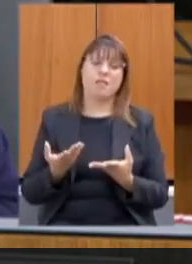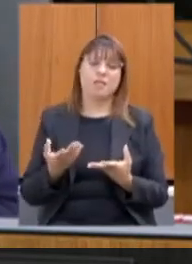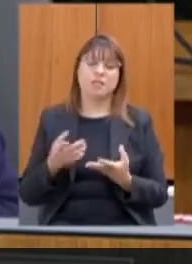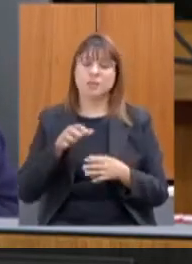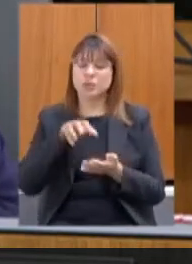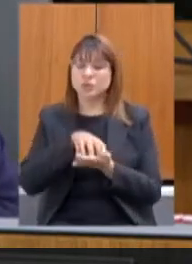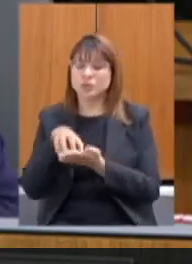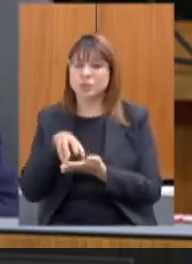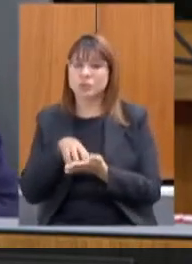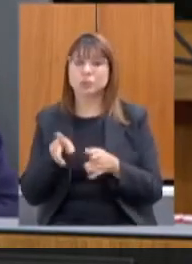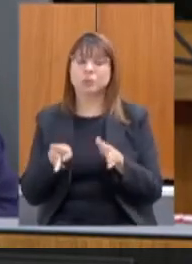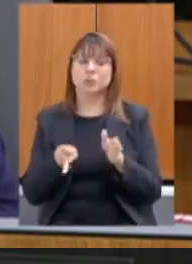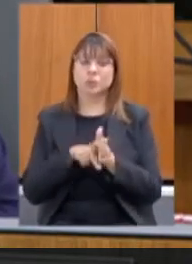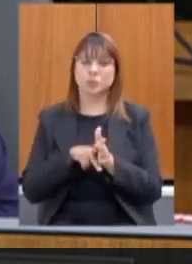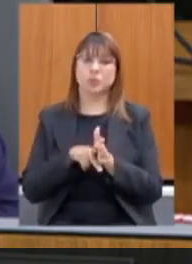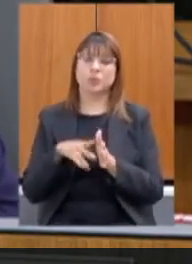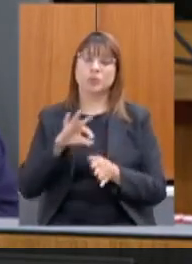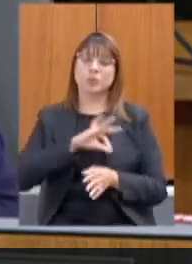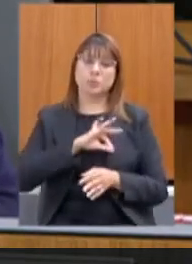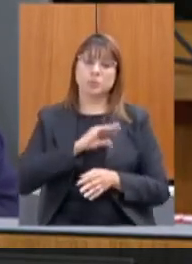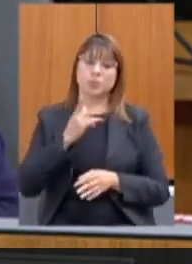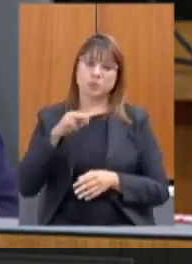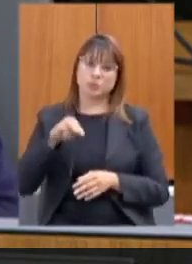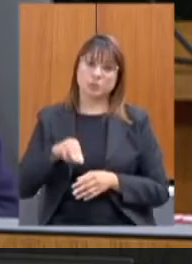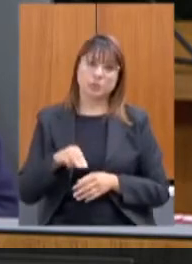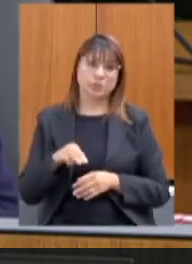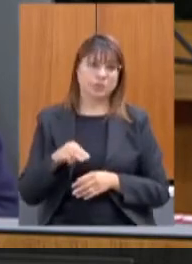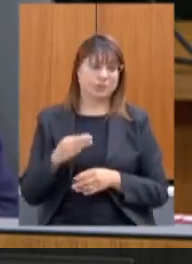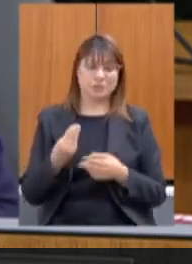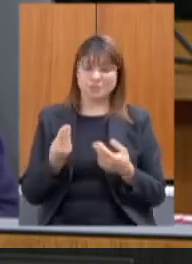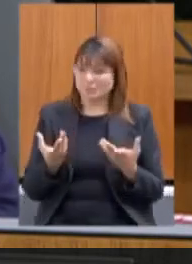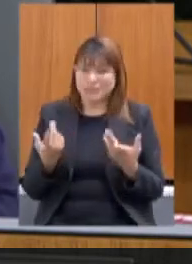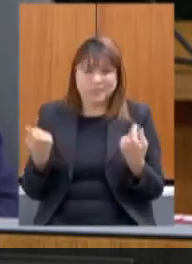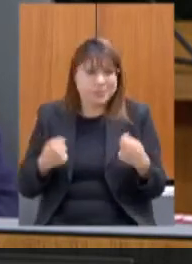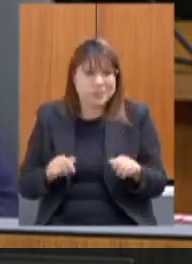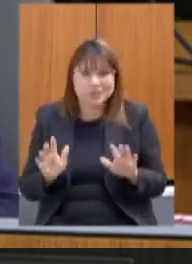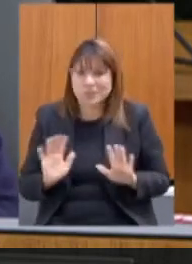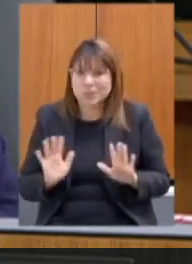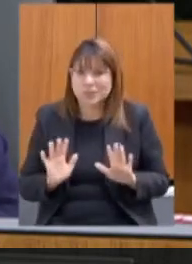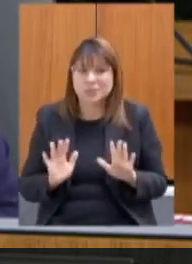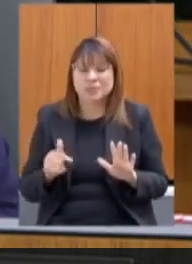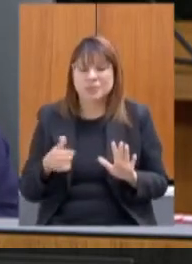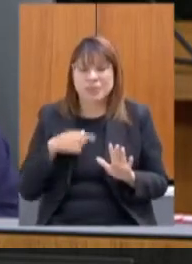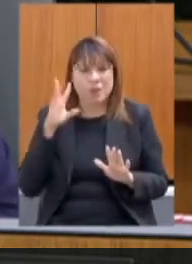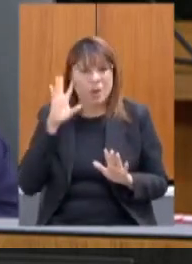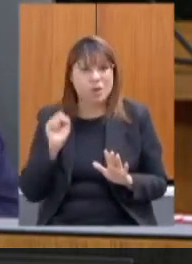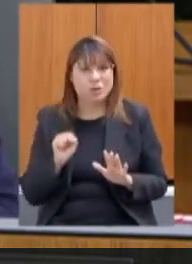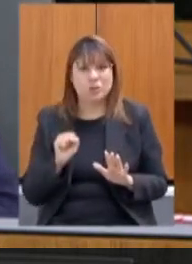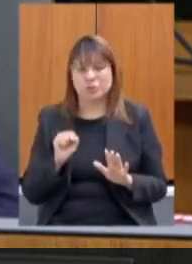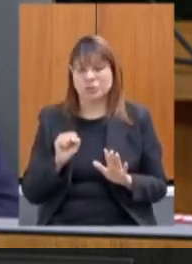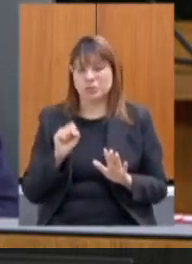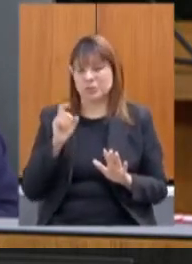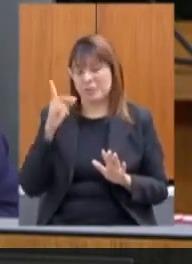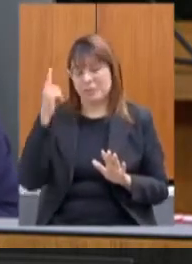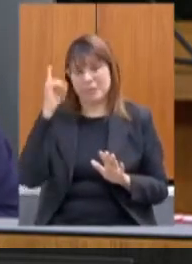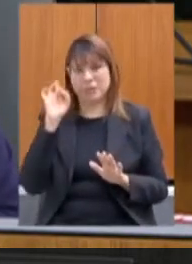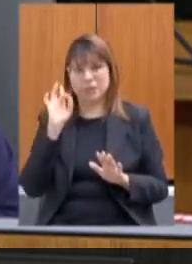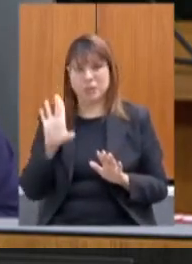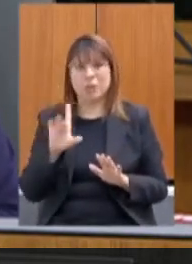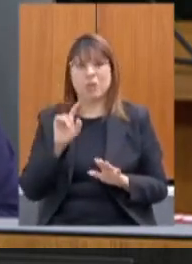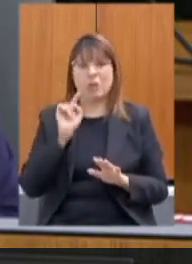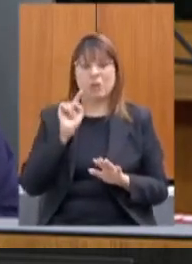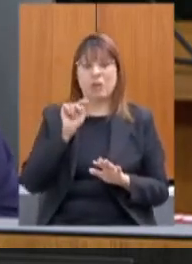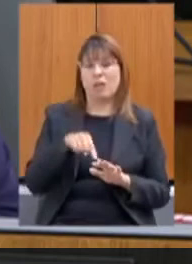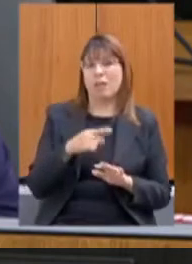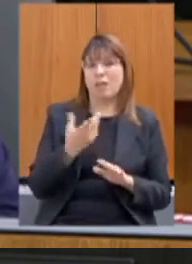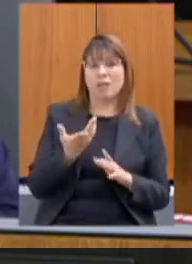setores da polícia militar, uma operação completamente desnecessária e foi uma operação, na minha avaliação, muito mais ideológica do